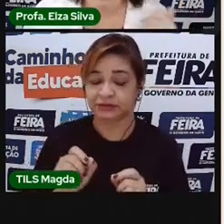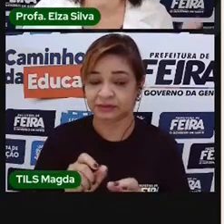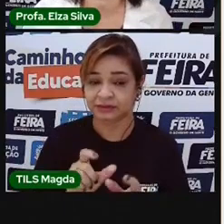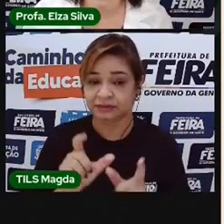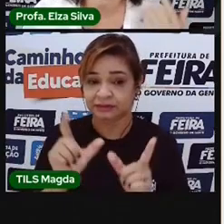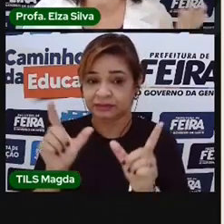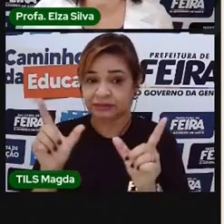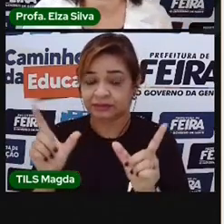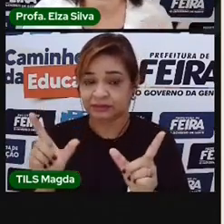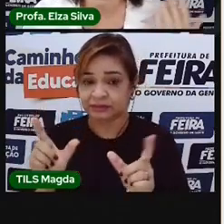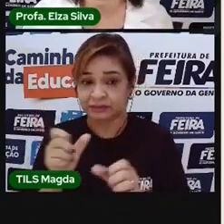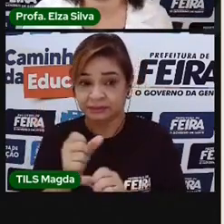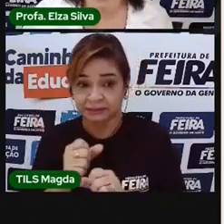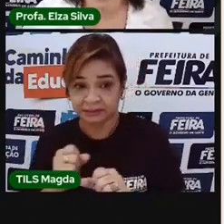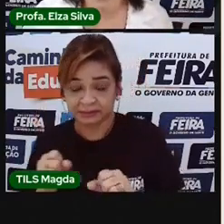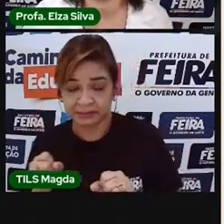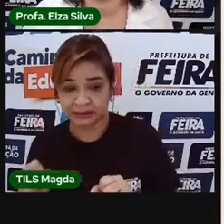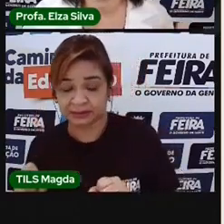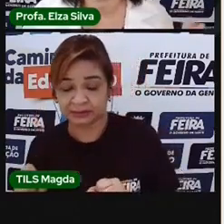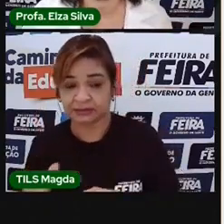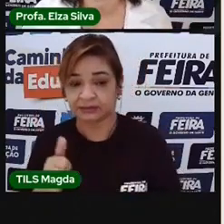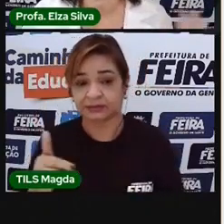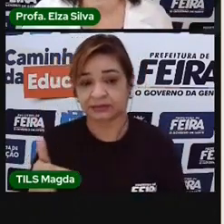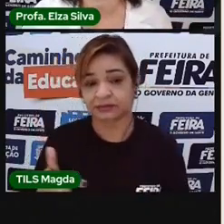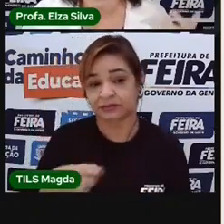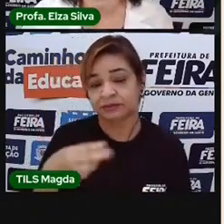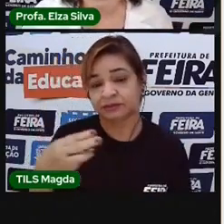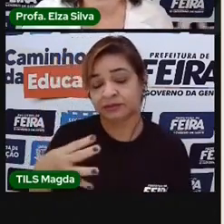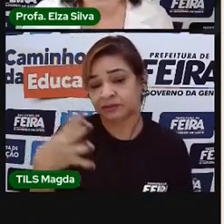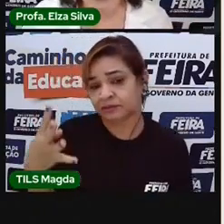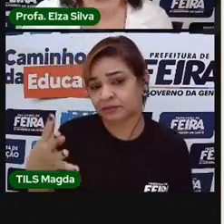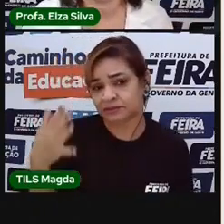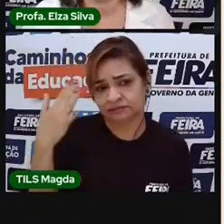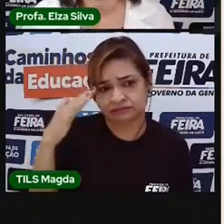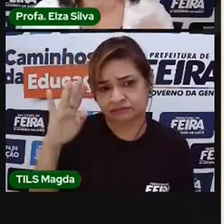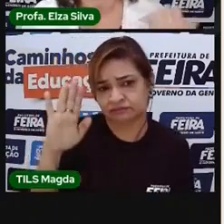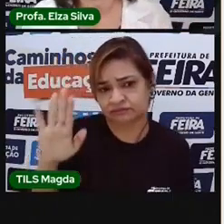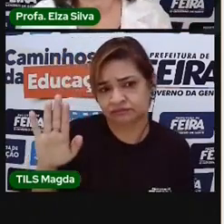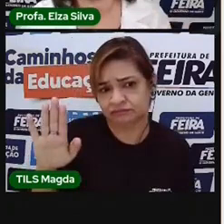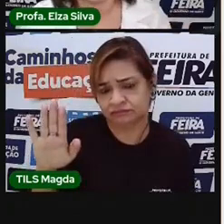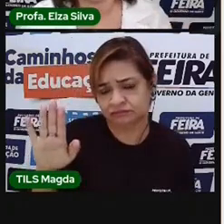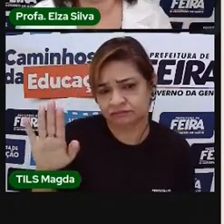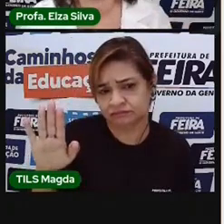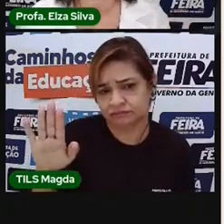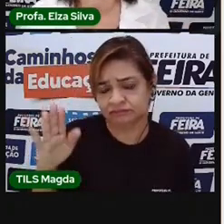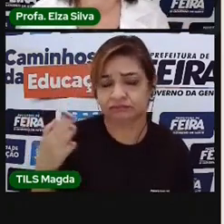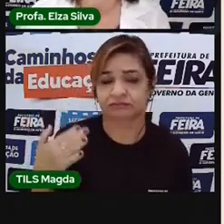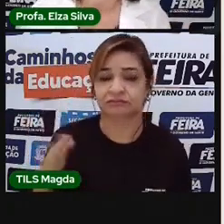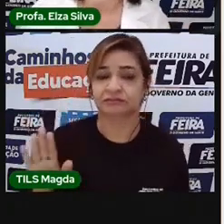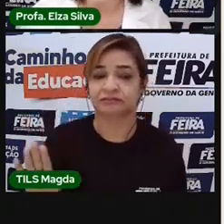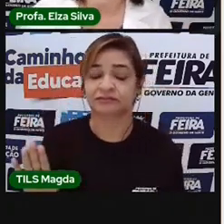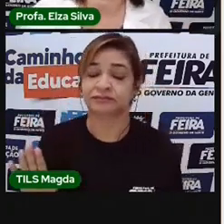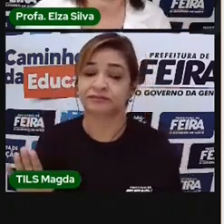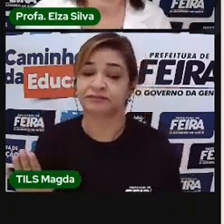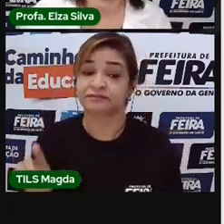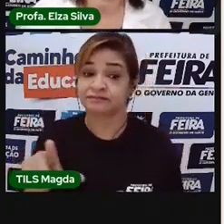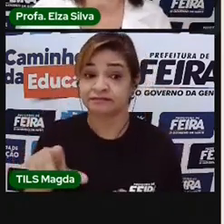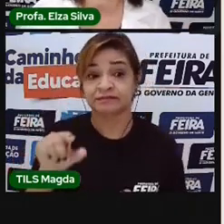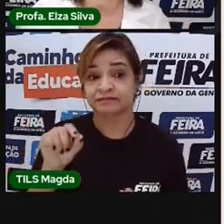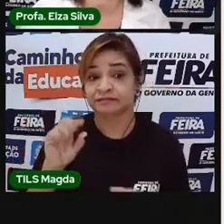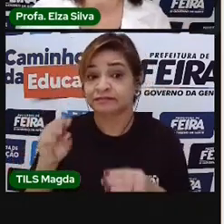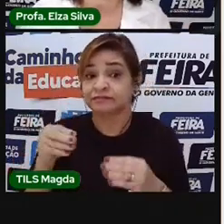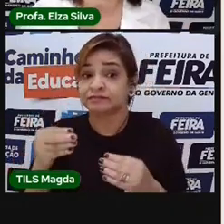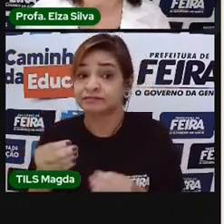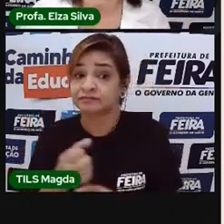de um para dois, três, quatro, one, two, three, four, a depender do tamanho que você queira